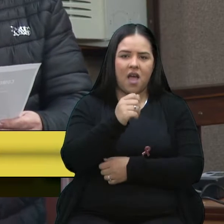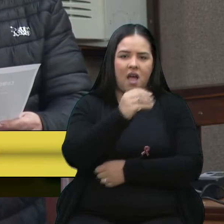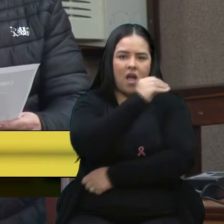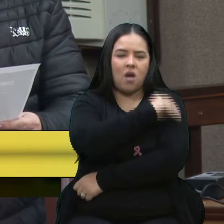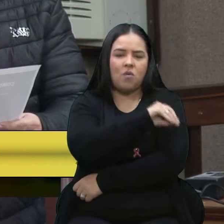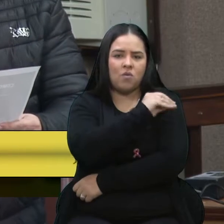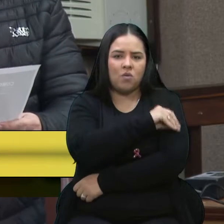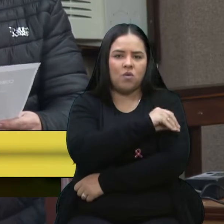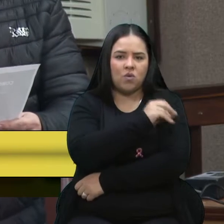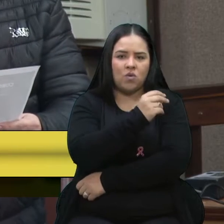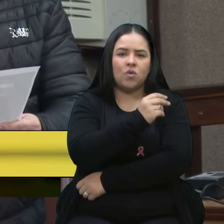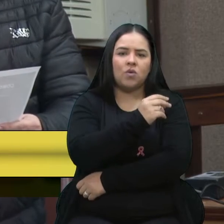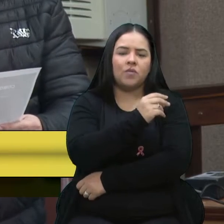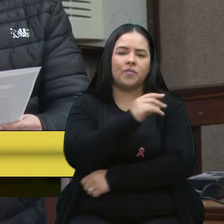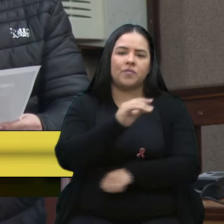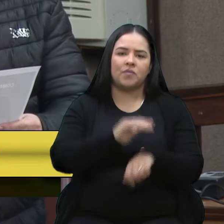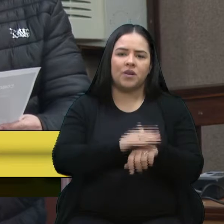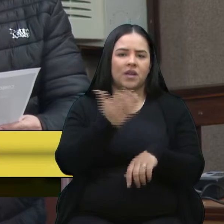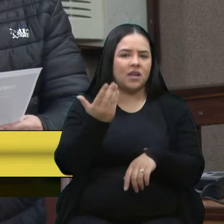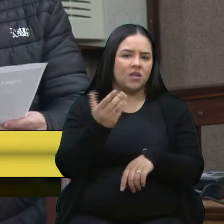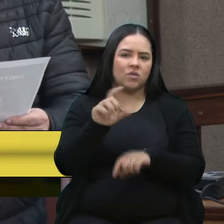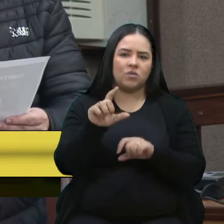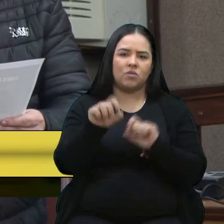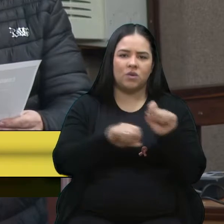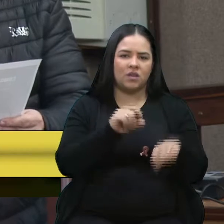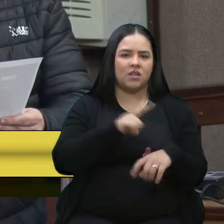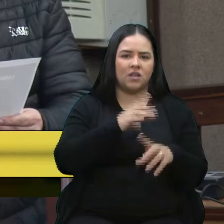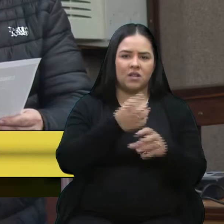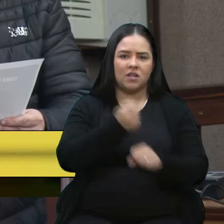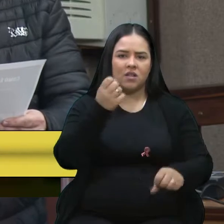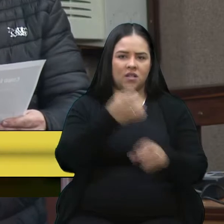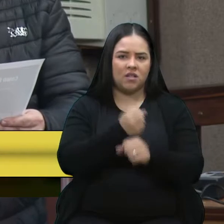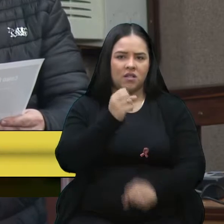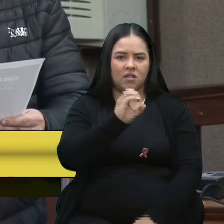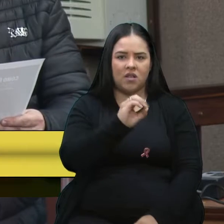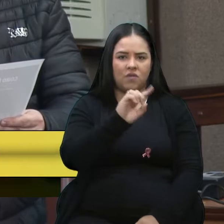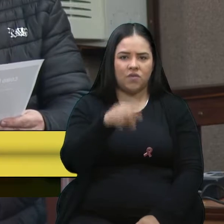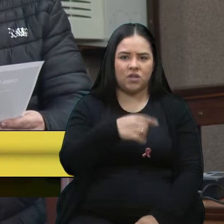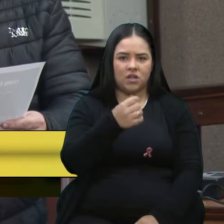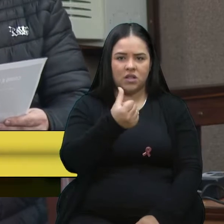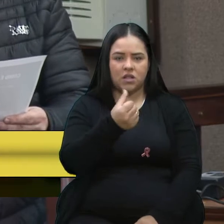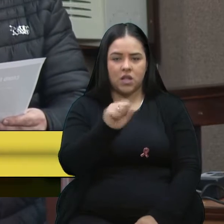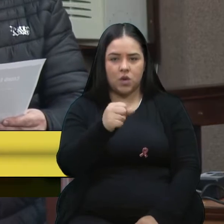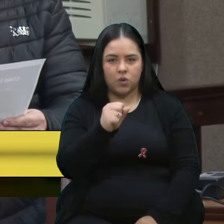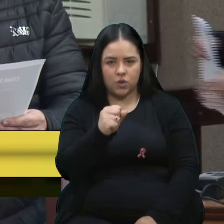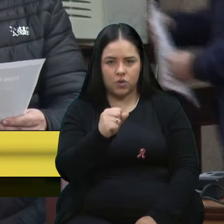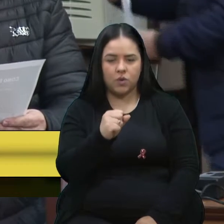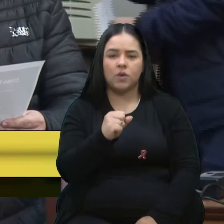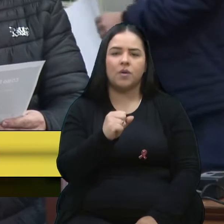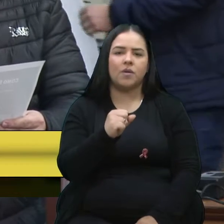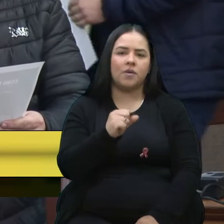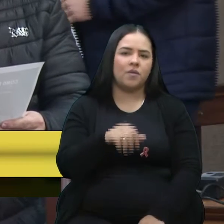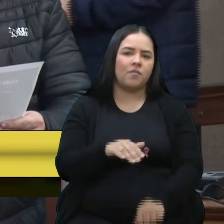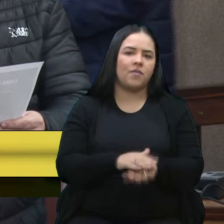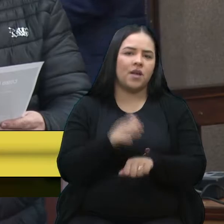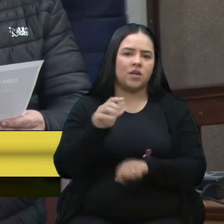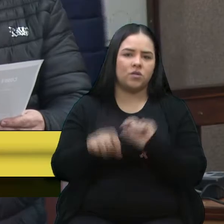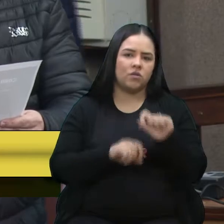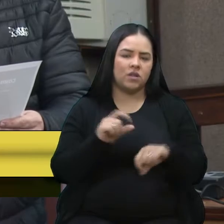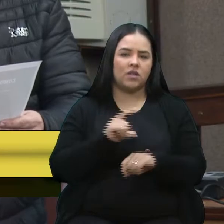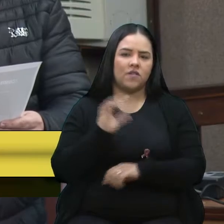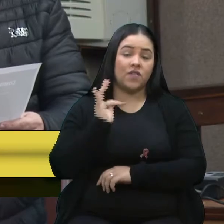Os fretes, os custos, as margens de lucro das empresas saem a 0,68 centavos. E os tributos federais